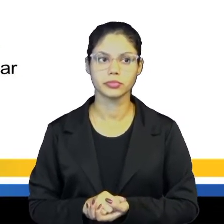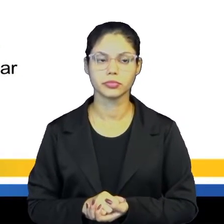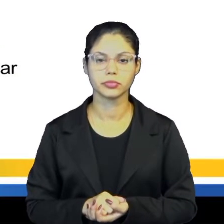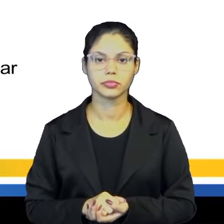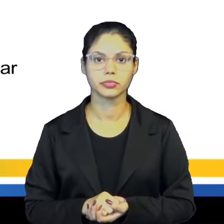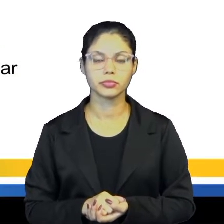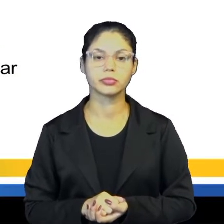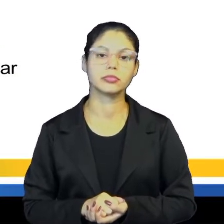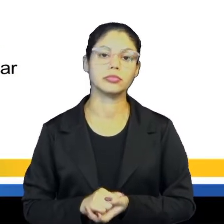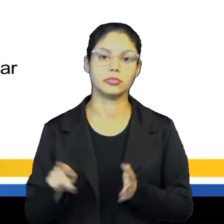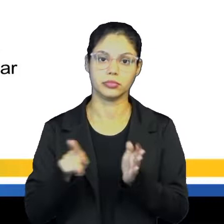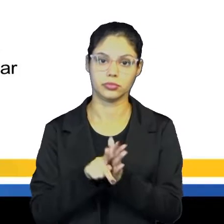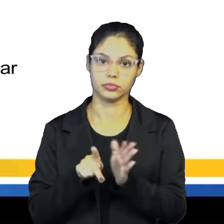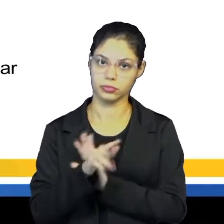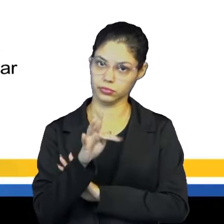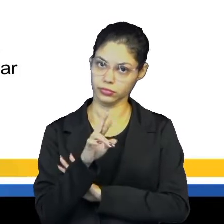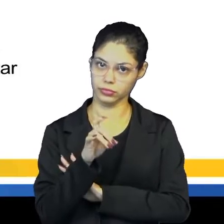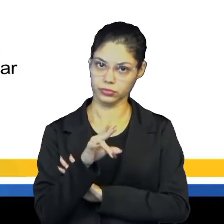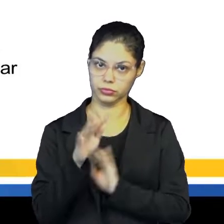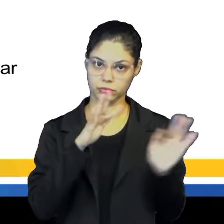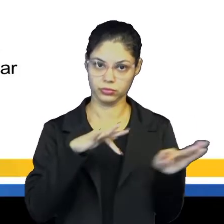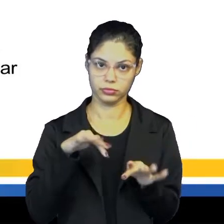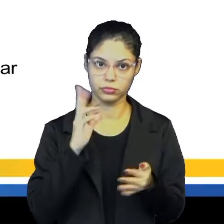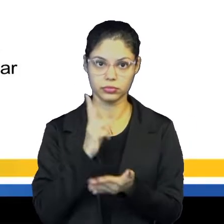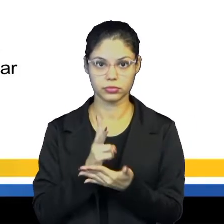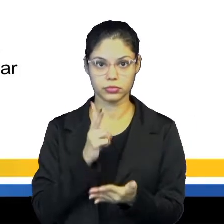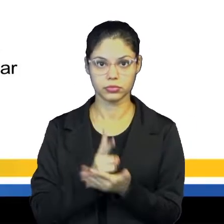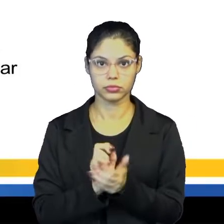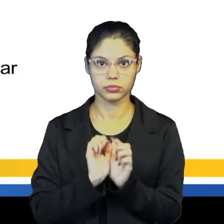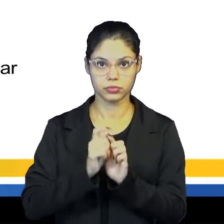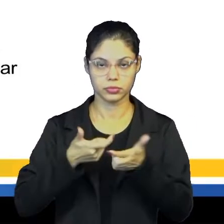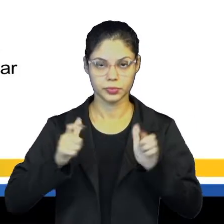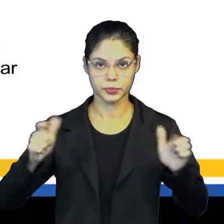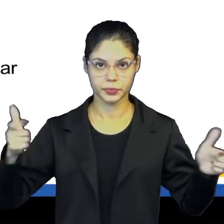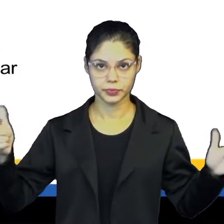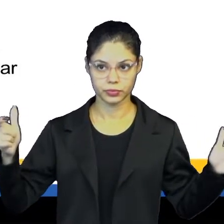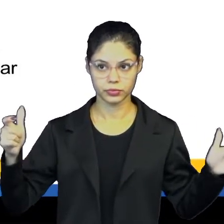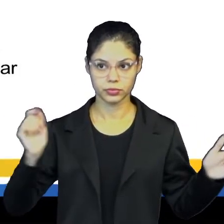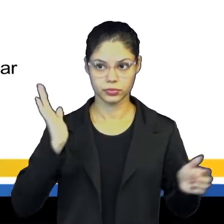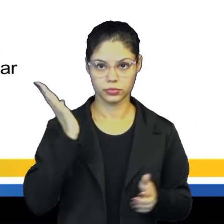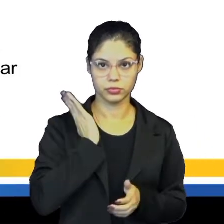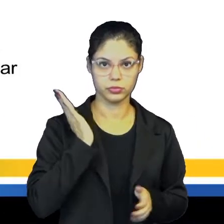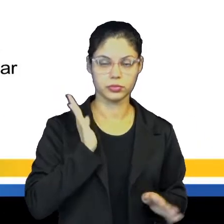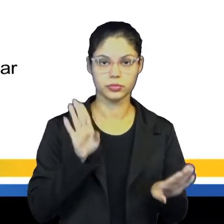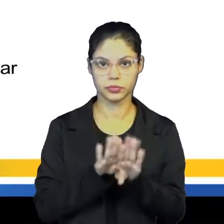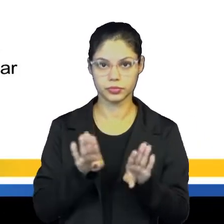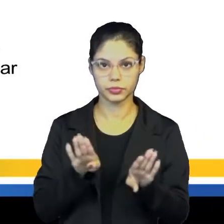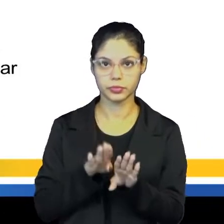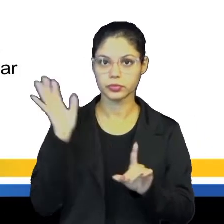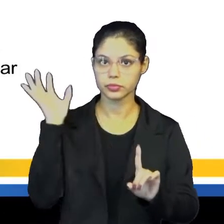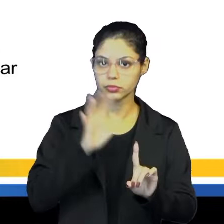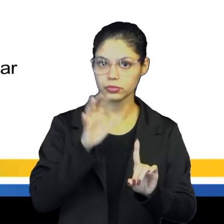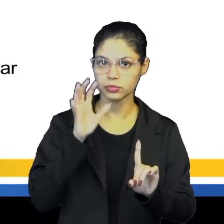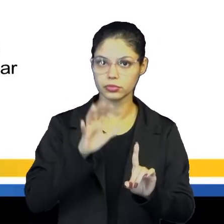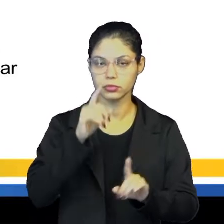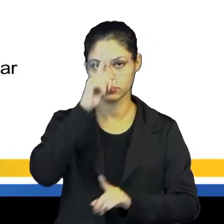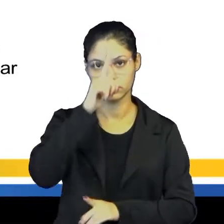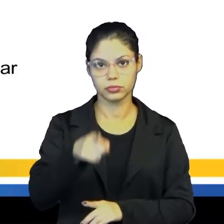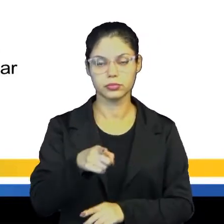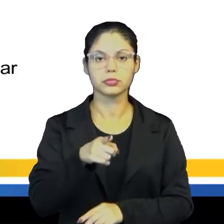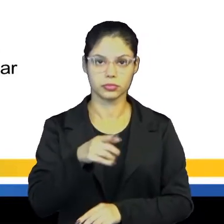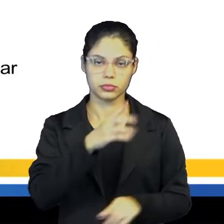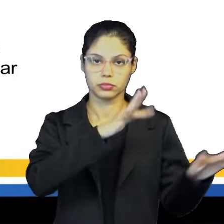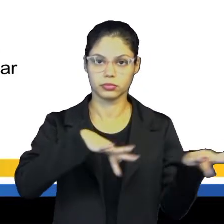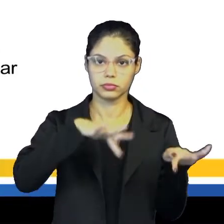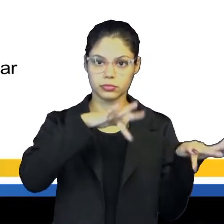A solução da crise feudal. Ao mesmo tempo em que expandia o crescimento burguês, também definhava a influência dos senhores feudais. Com